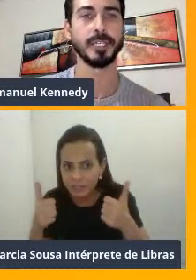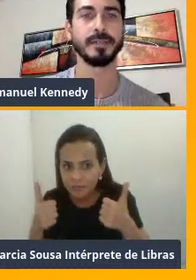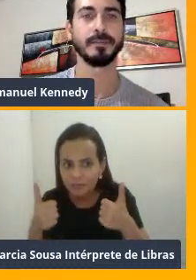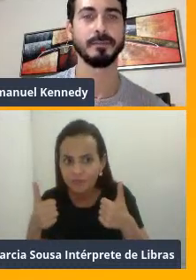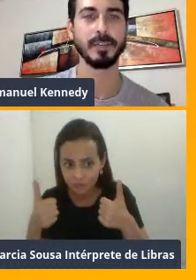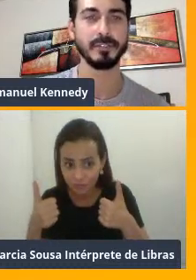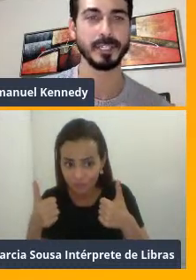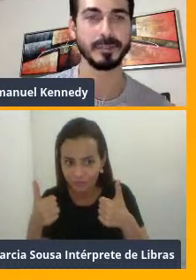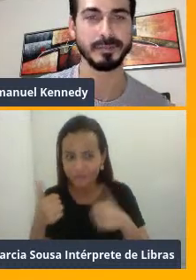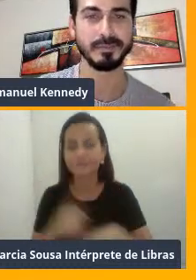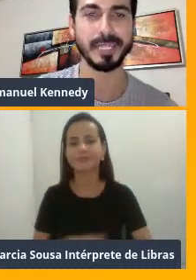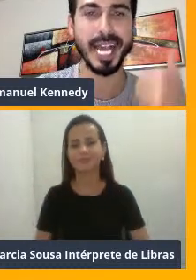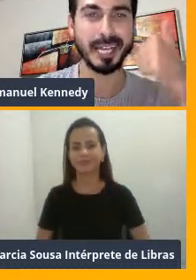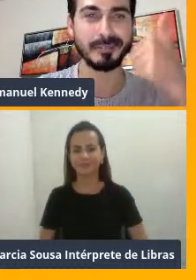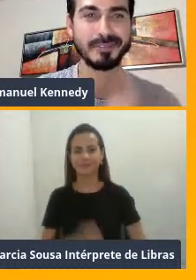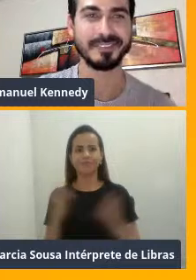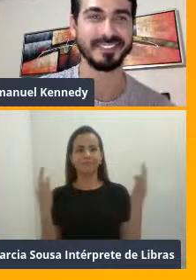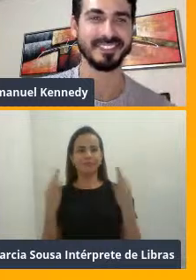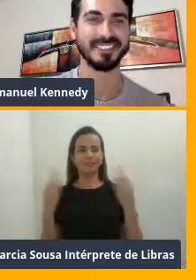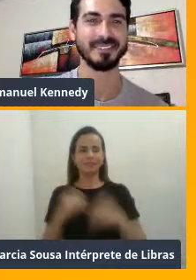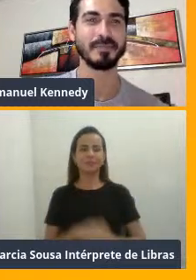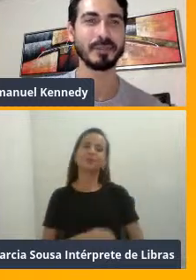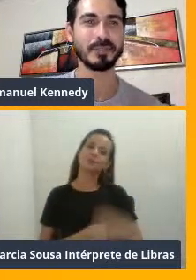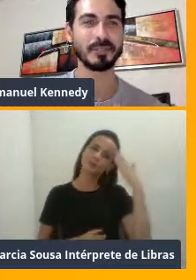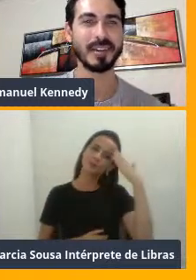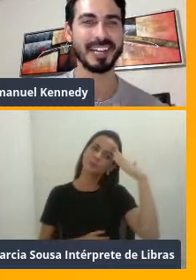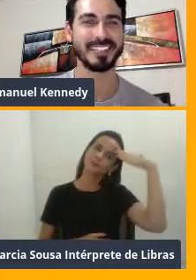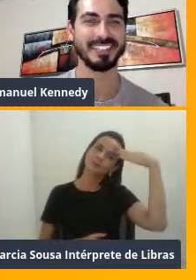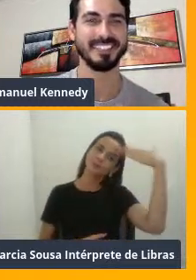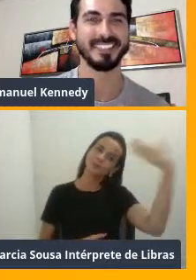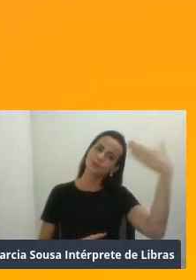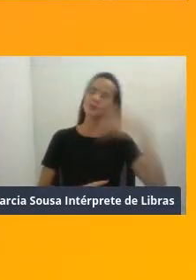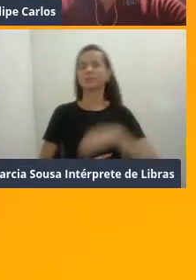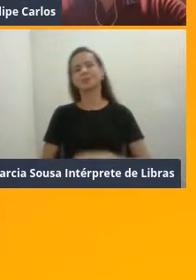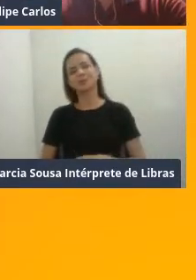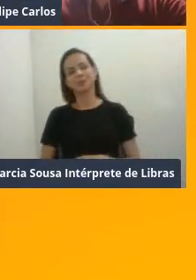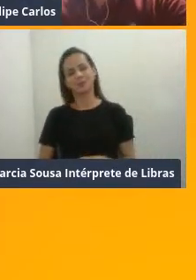Foi. Perfeito. Obrigado. Consegui passar.